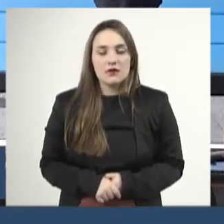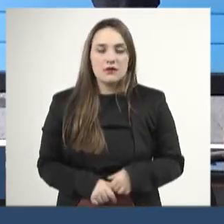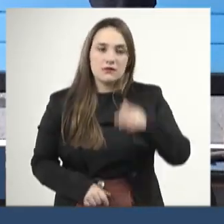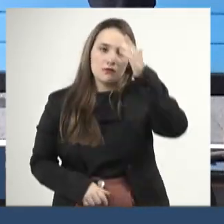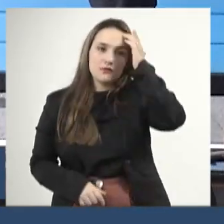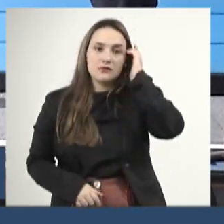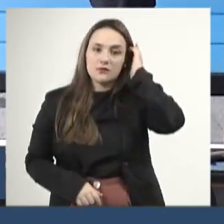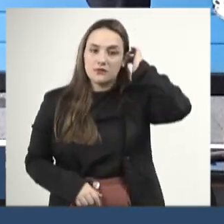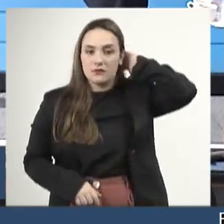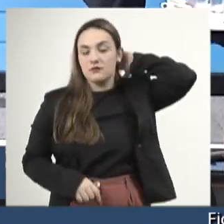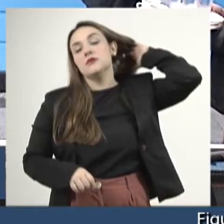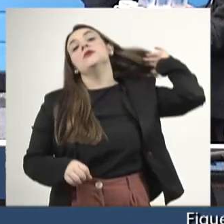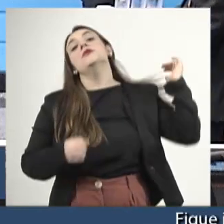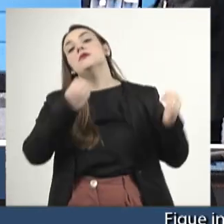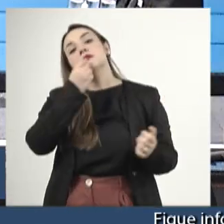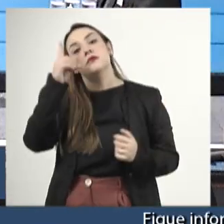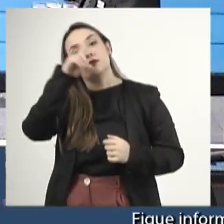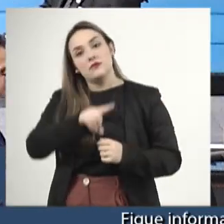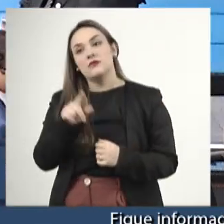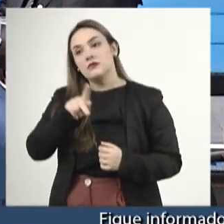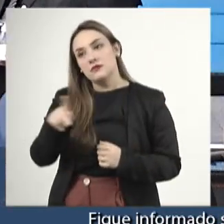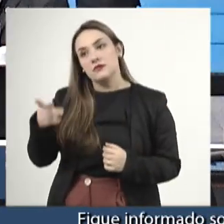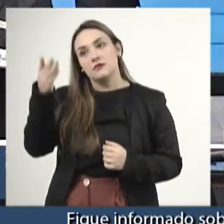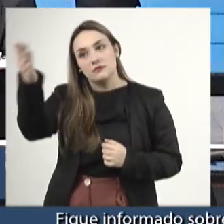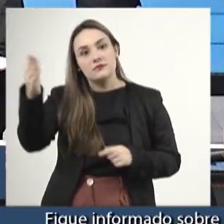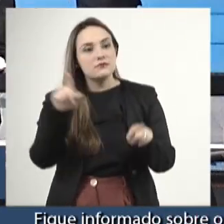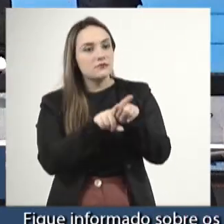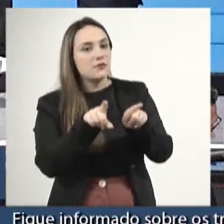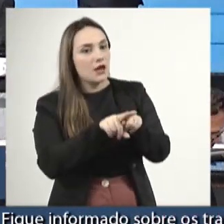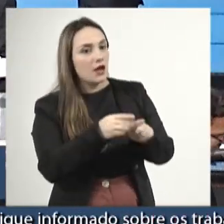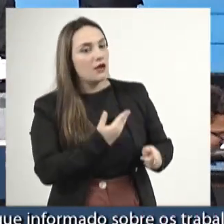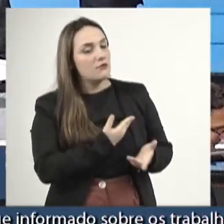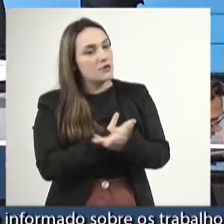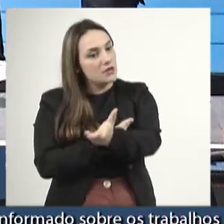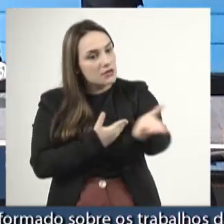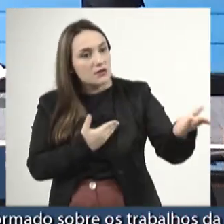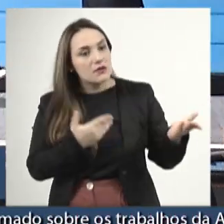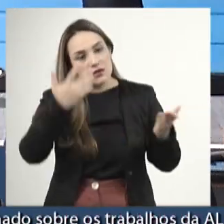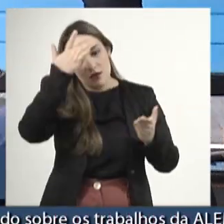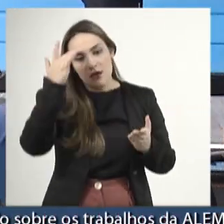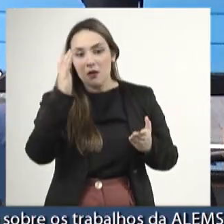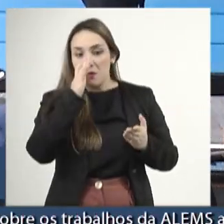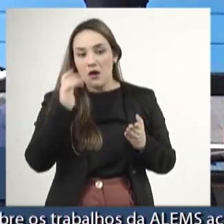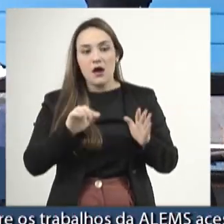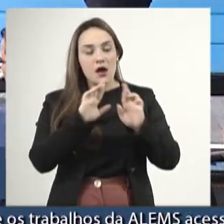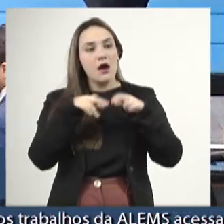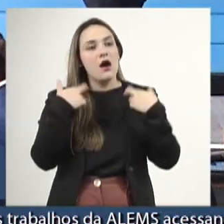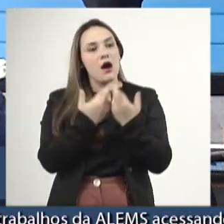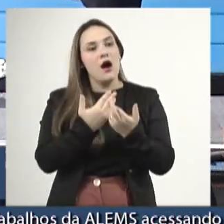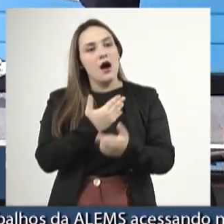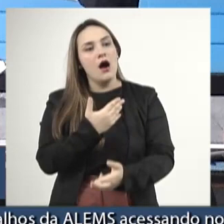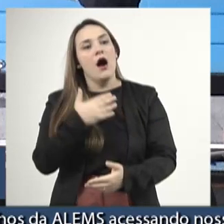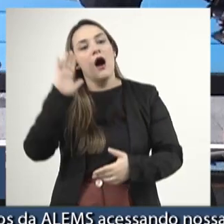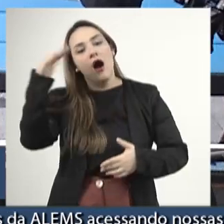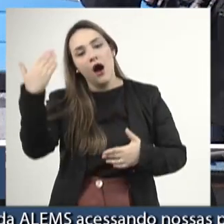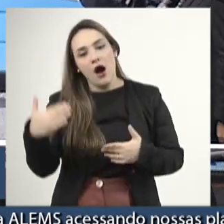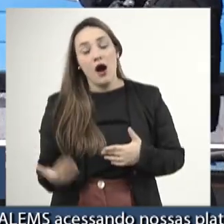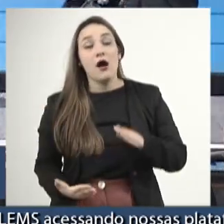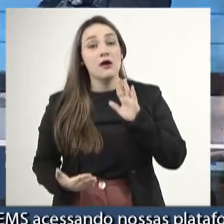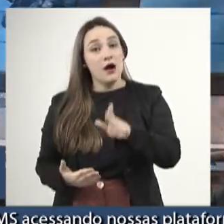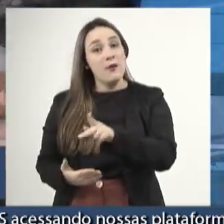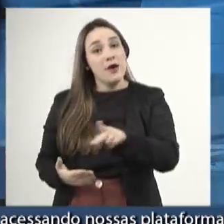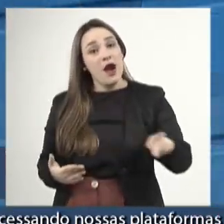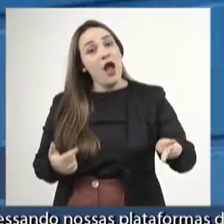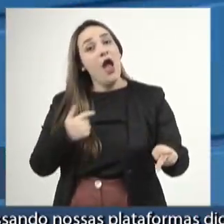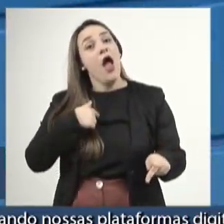Bom dia, senhor presidente, demais colegas, a todos os senhores e senhoras que prestigiam esta sessão. Senhor presidente, ontem à noite